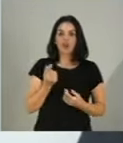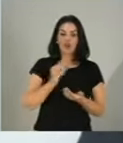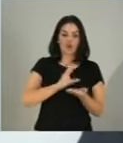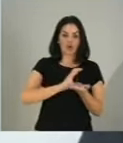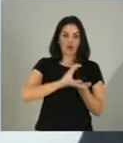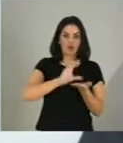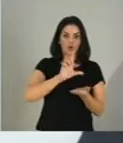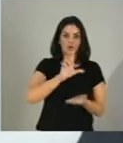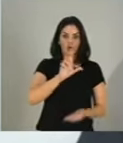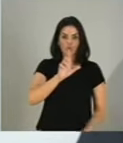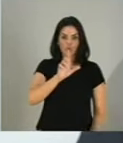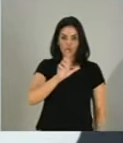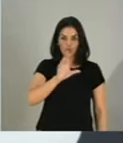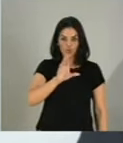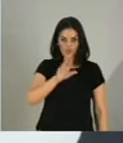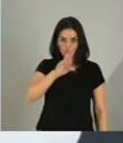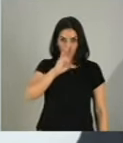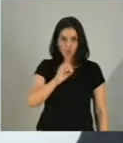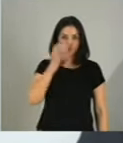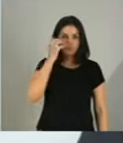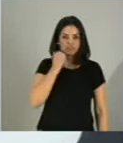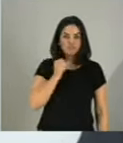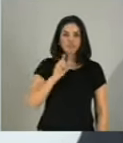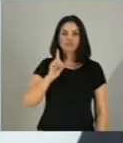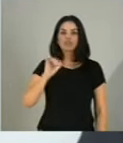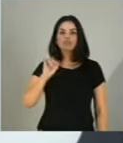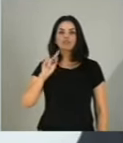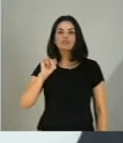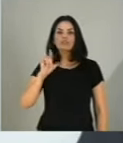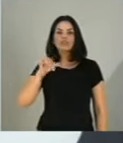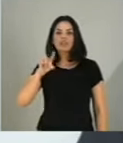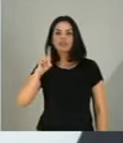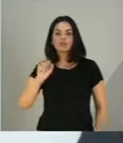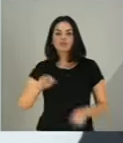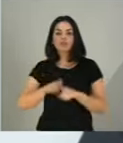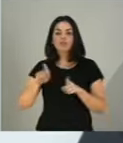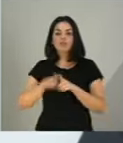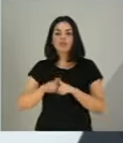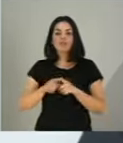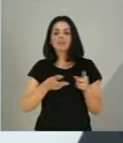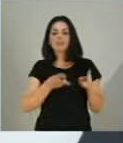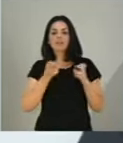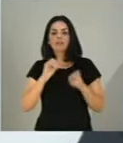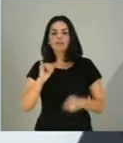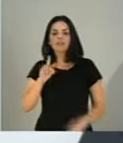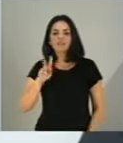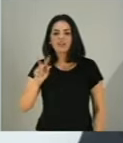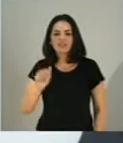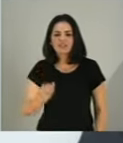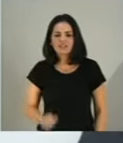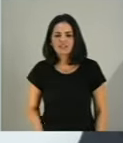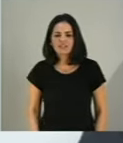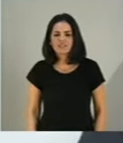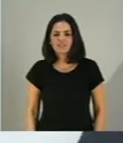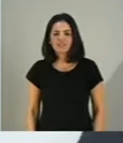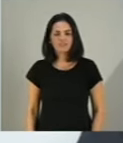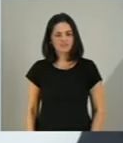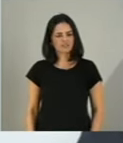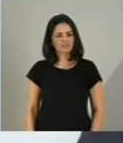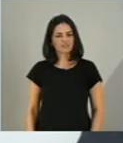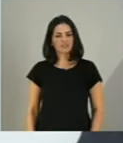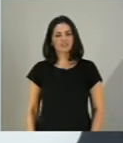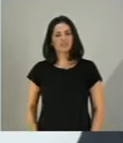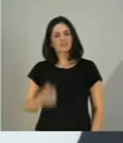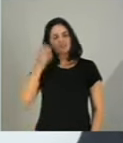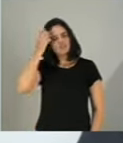dividendos. Cobrar o IPVA de quem tem jatinho, helicóptero e atlas, não acontece. Mas o